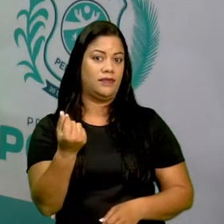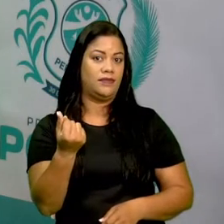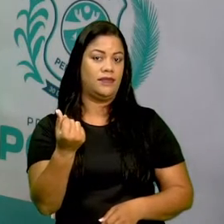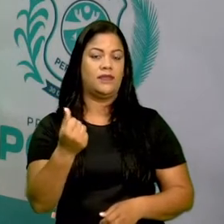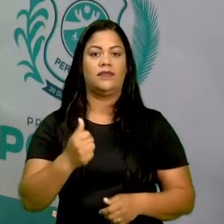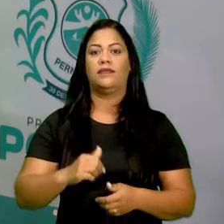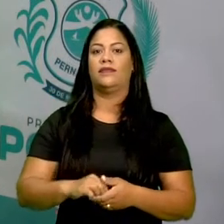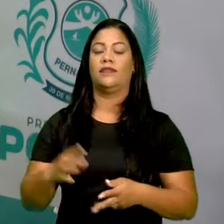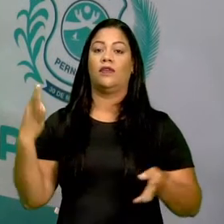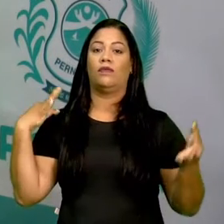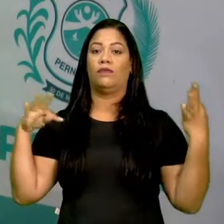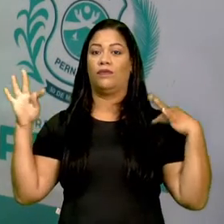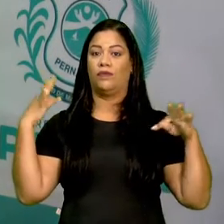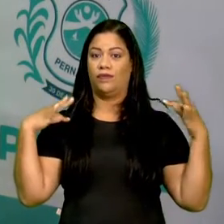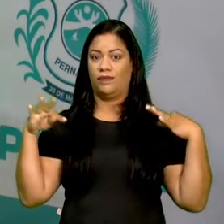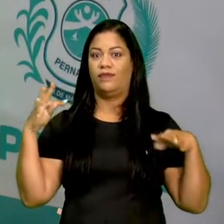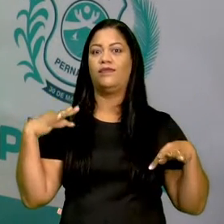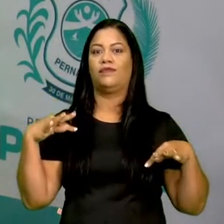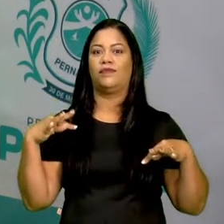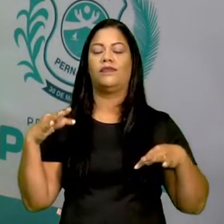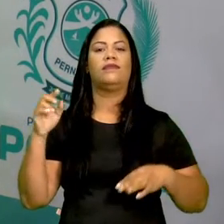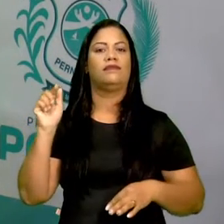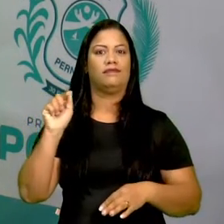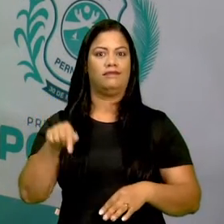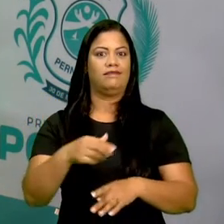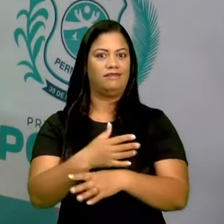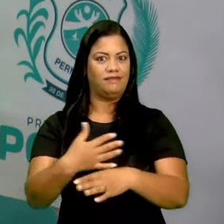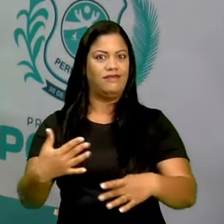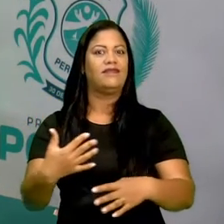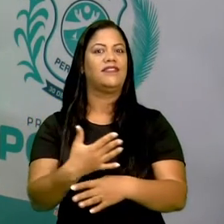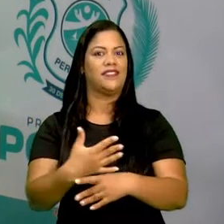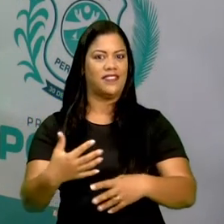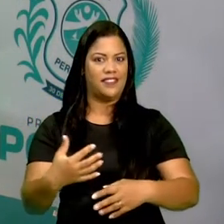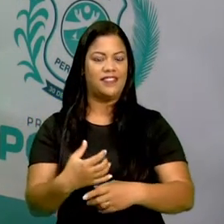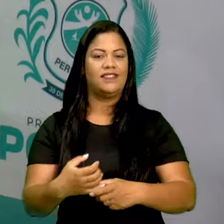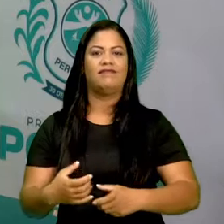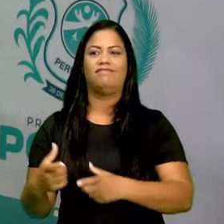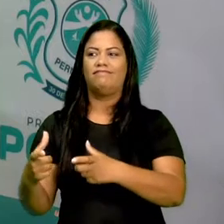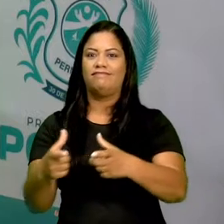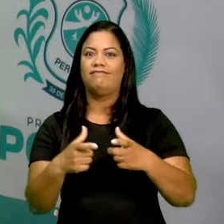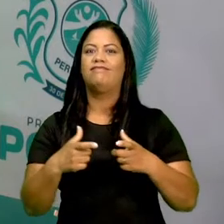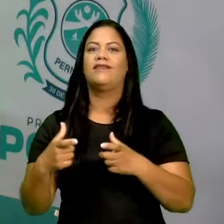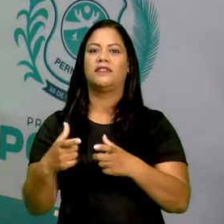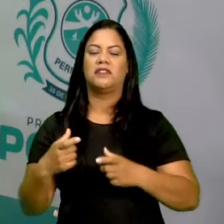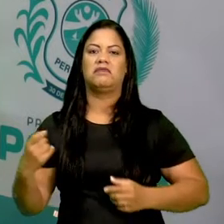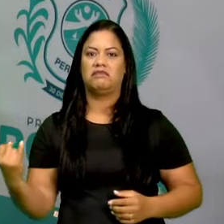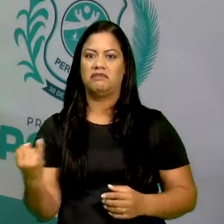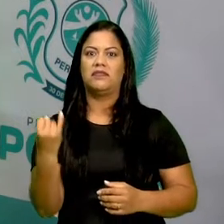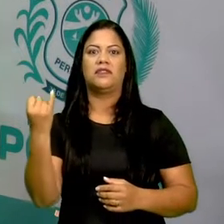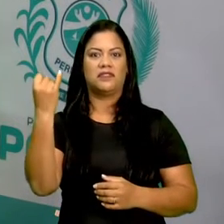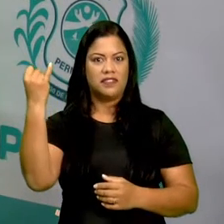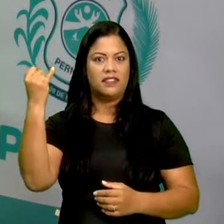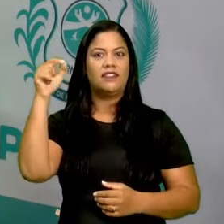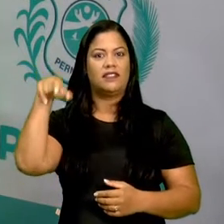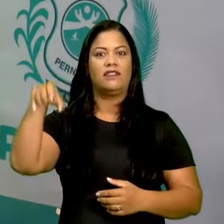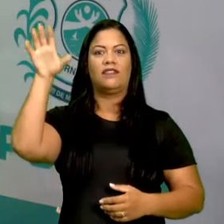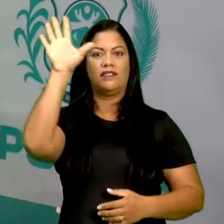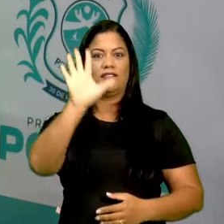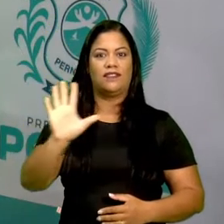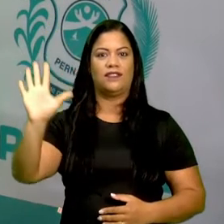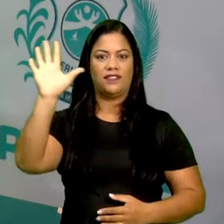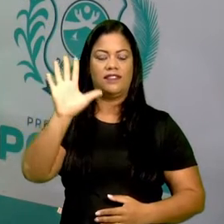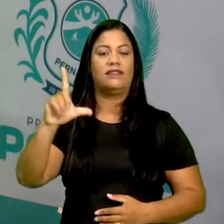é o turismo. Hipojuca é um dos principais polos turísticos do Nordeste.